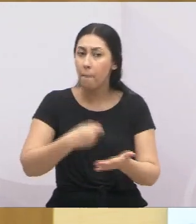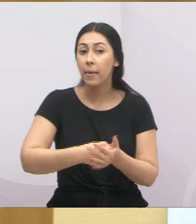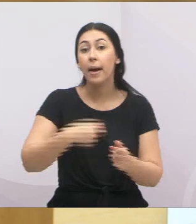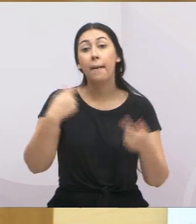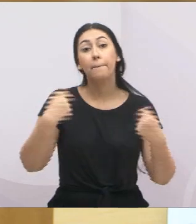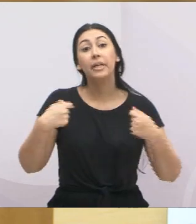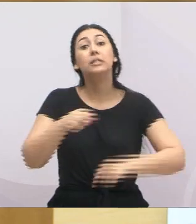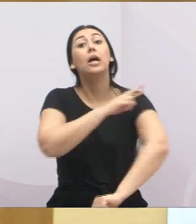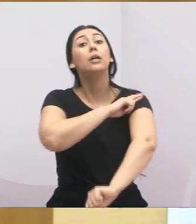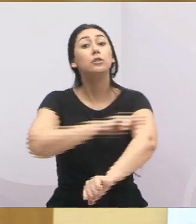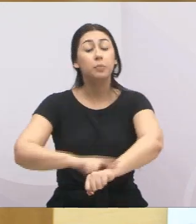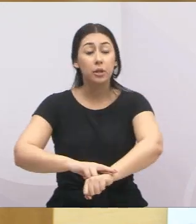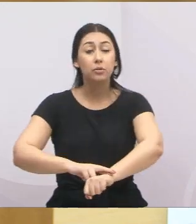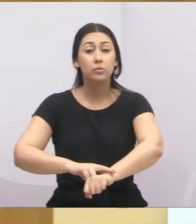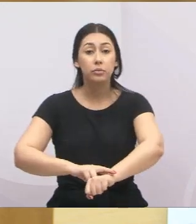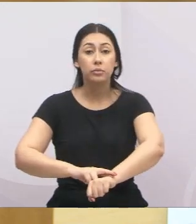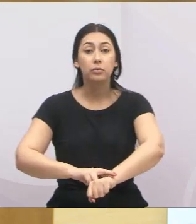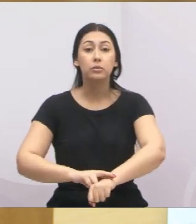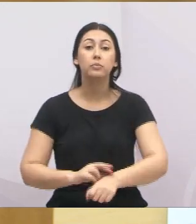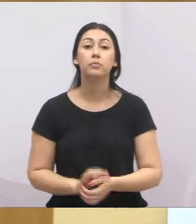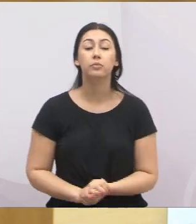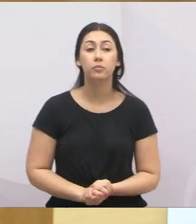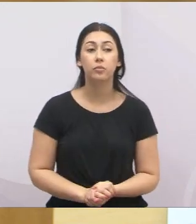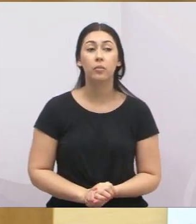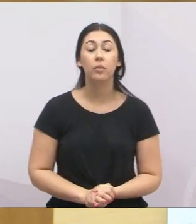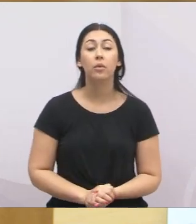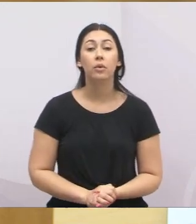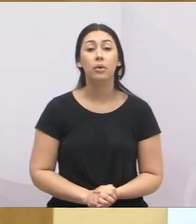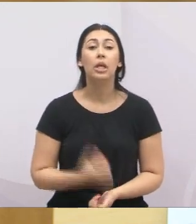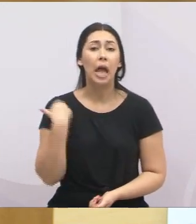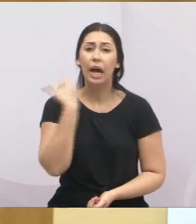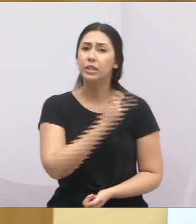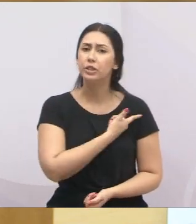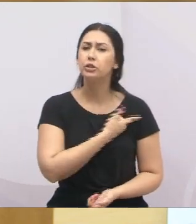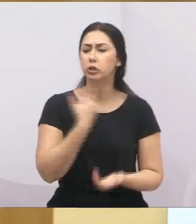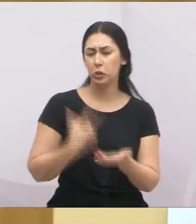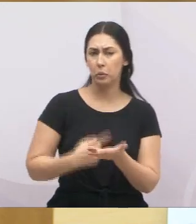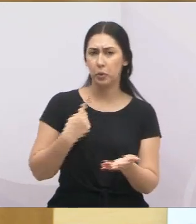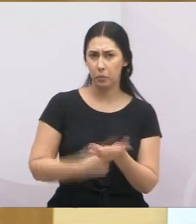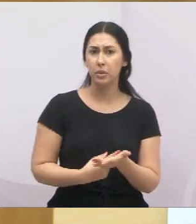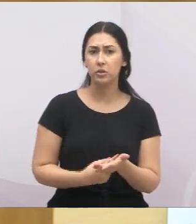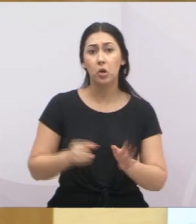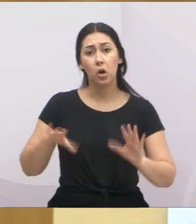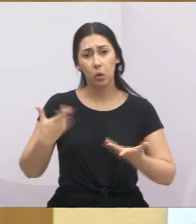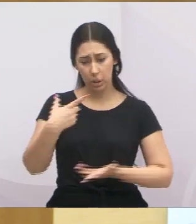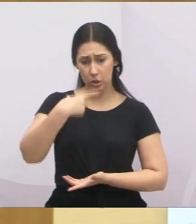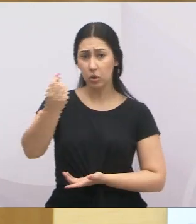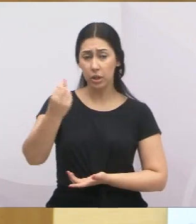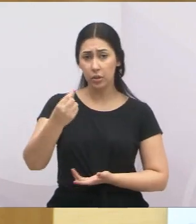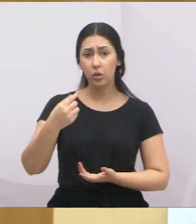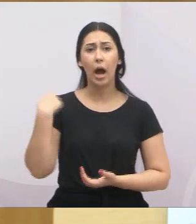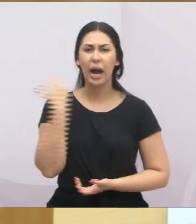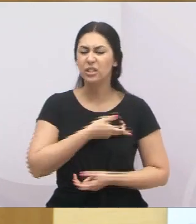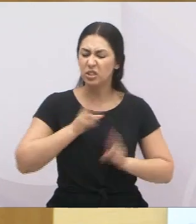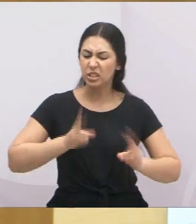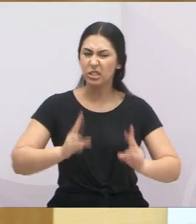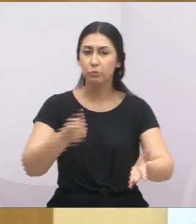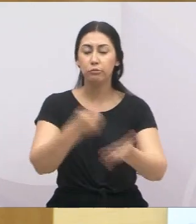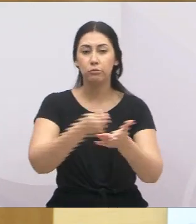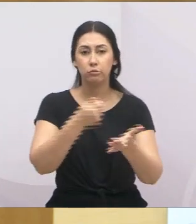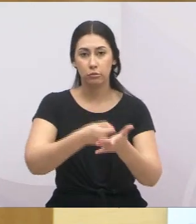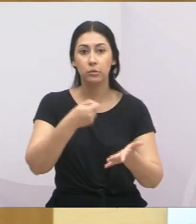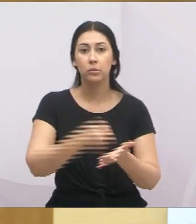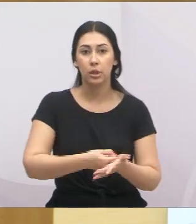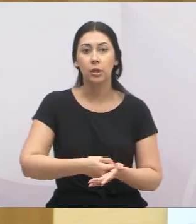respeito, tem que respeitar o trabalhador. É nesse sentido que a gente teve o compromisso quando foi eleito, e vamos continuar cobrando para que